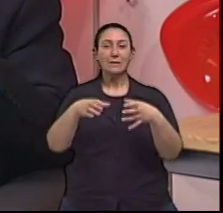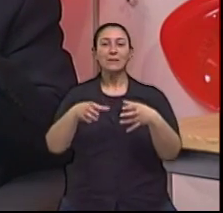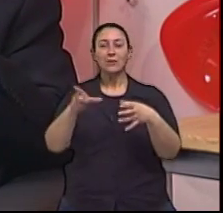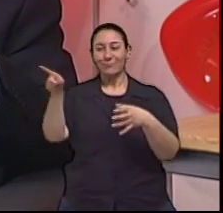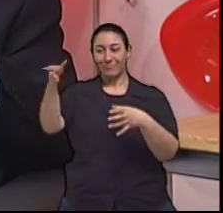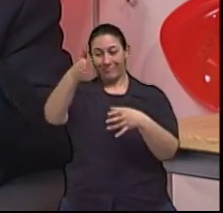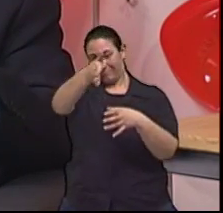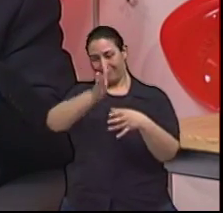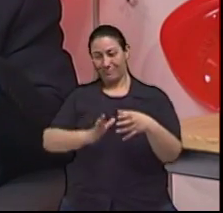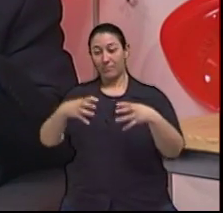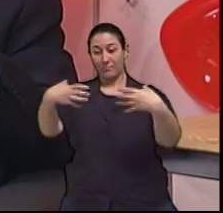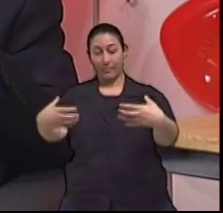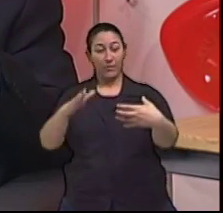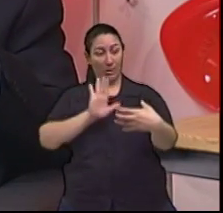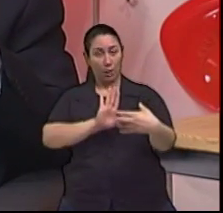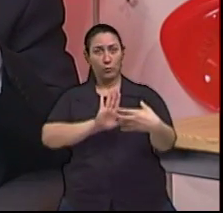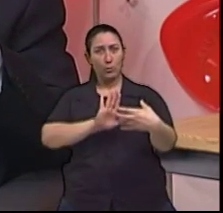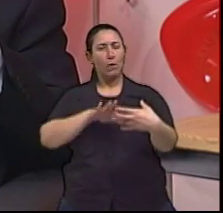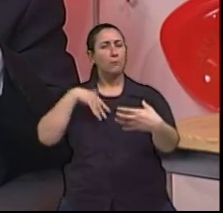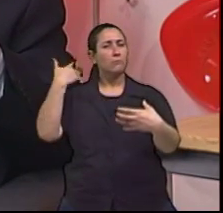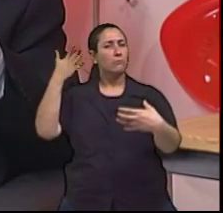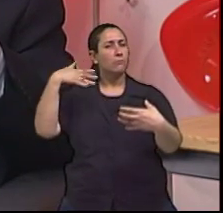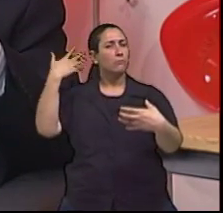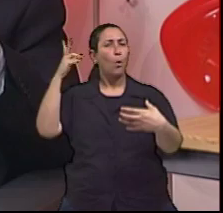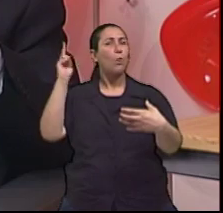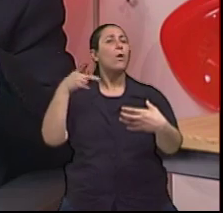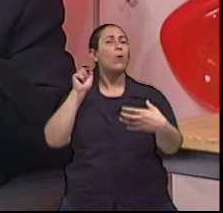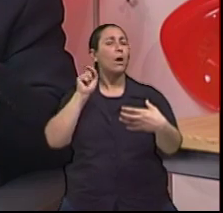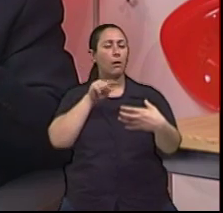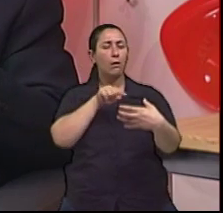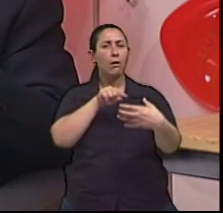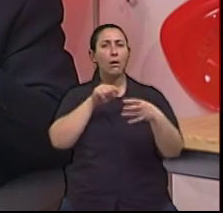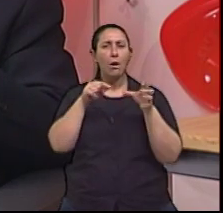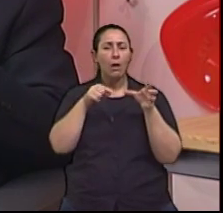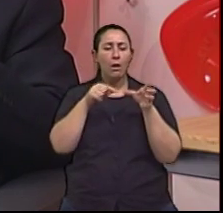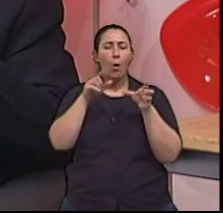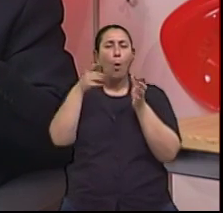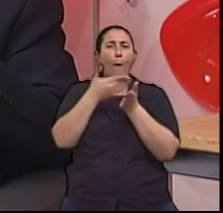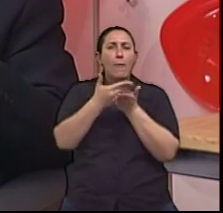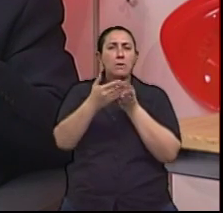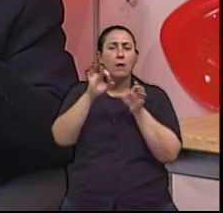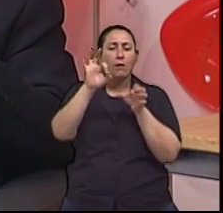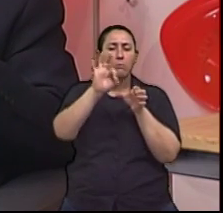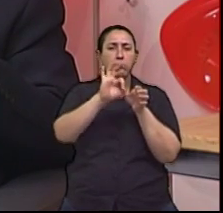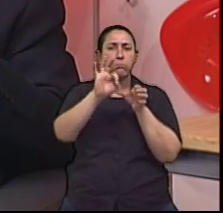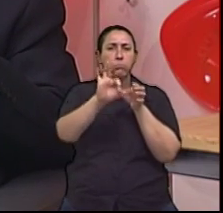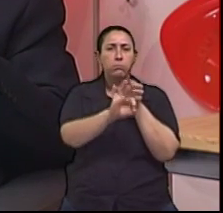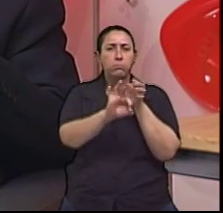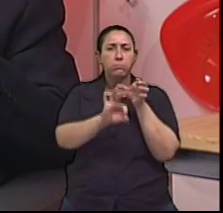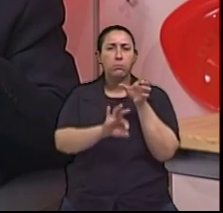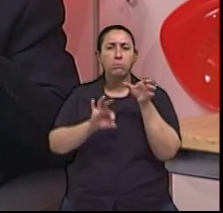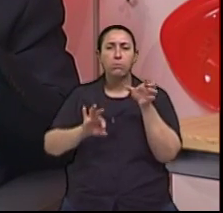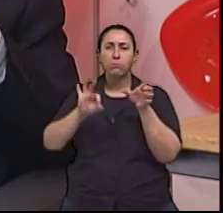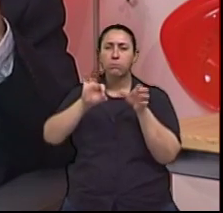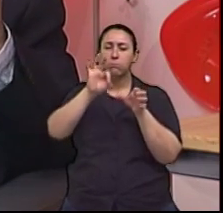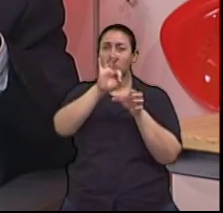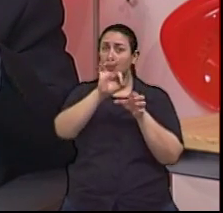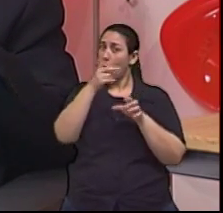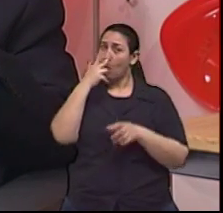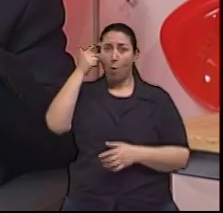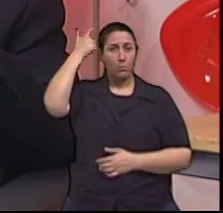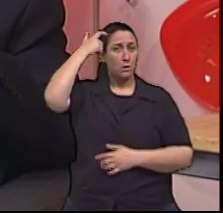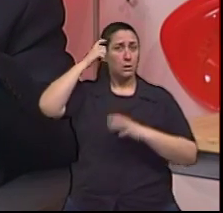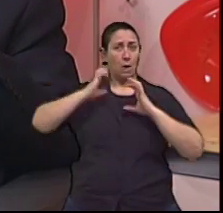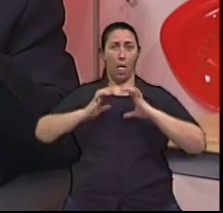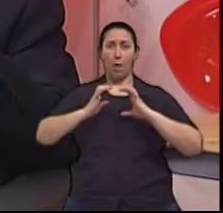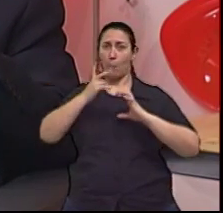todos os furos. Várias lesões microvasculares. O indivíduo não vai se dando conta, mas ele vai ficando menos ágil